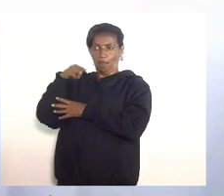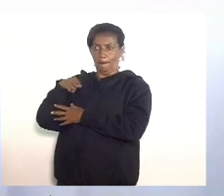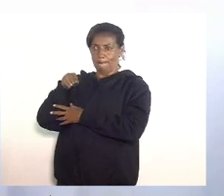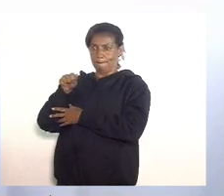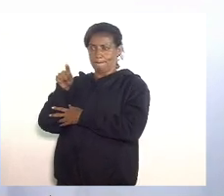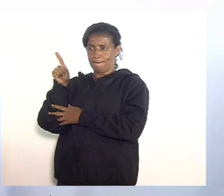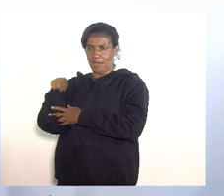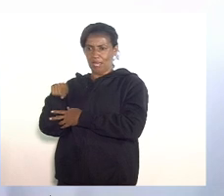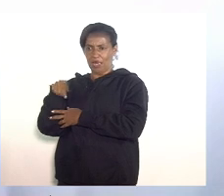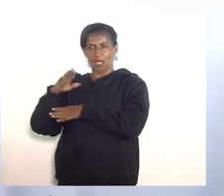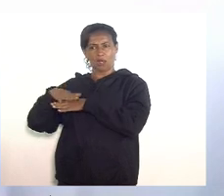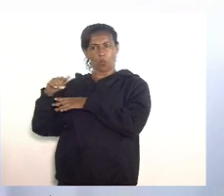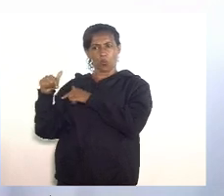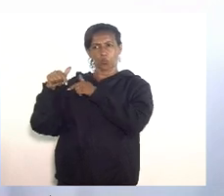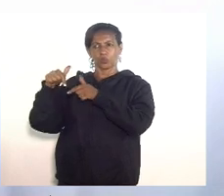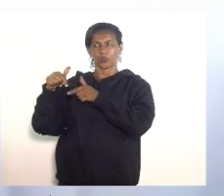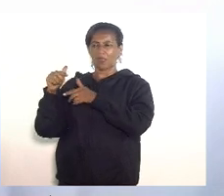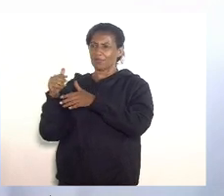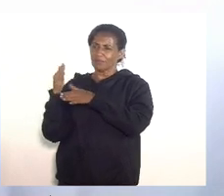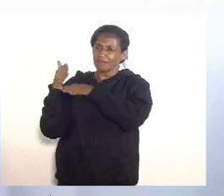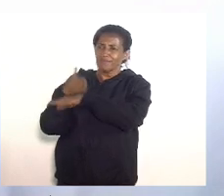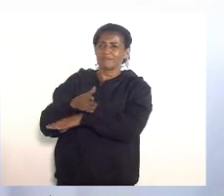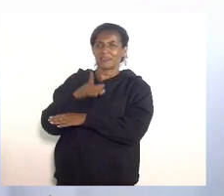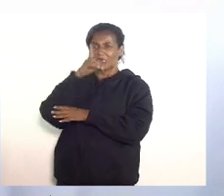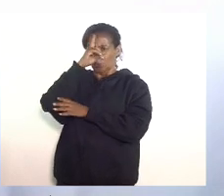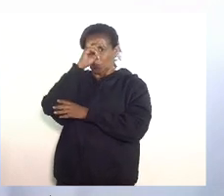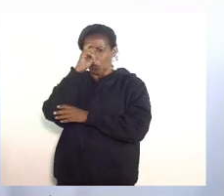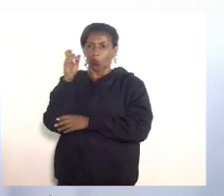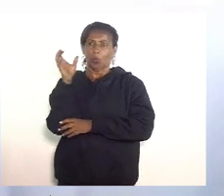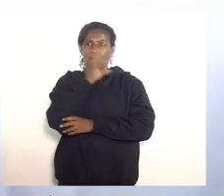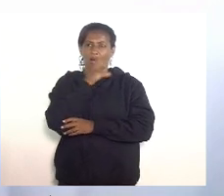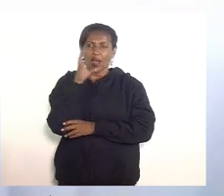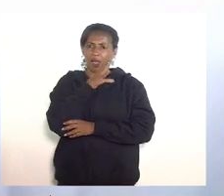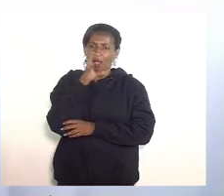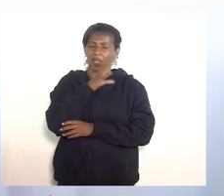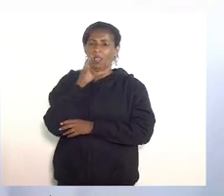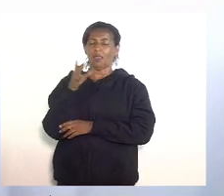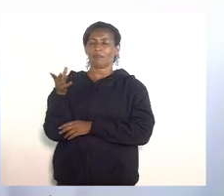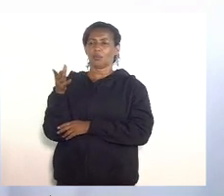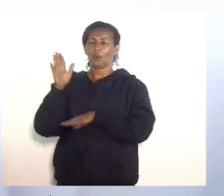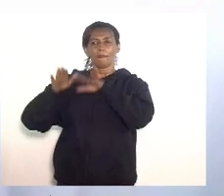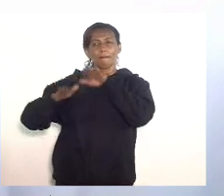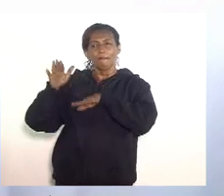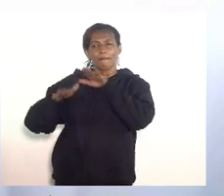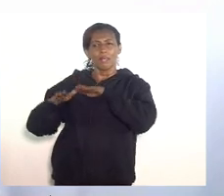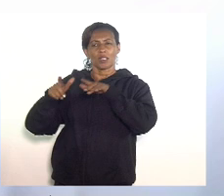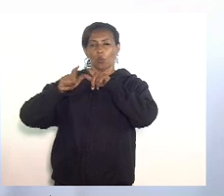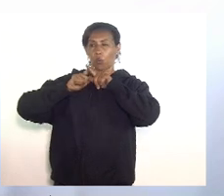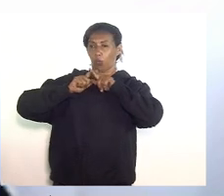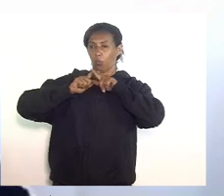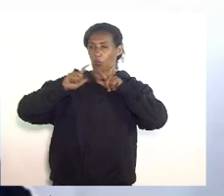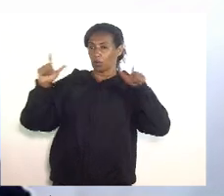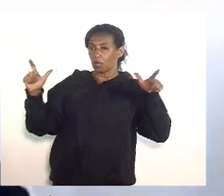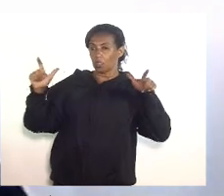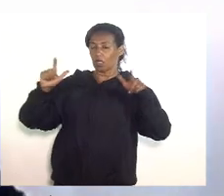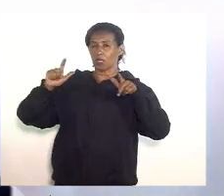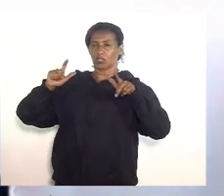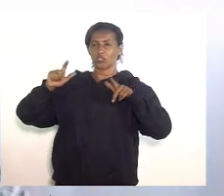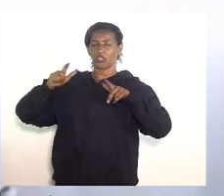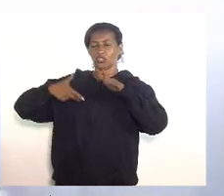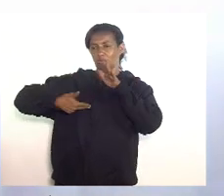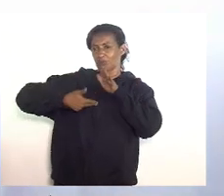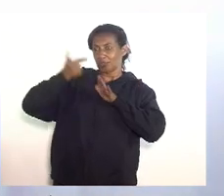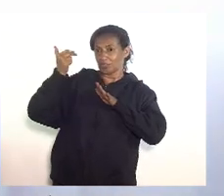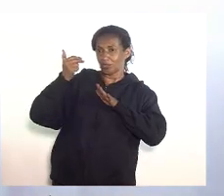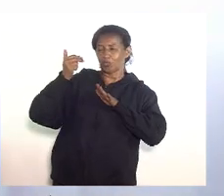usava como porta de entrada na emergência ainda que seja um hospital de grande de alta complexidade